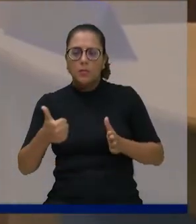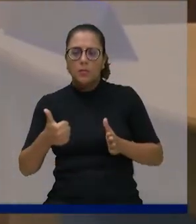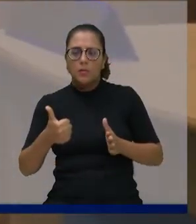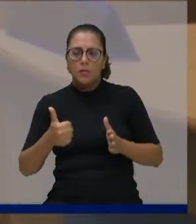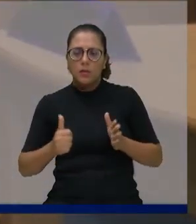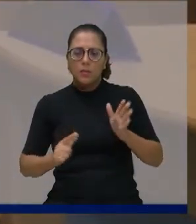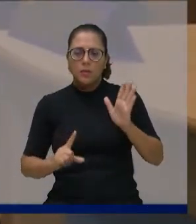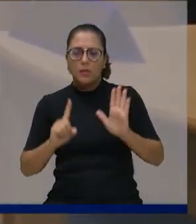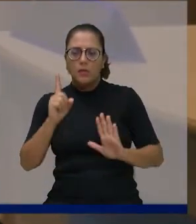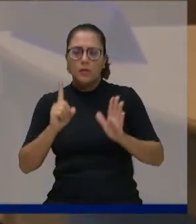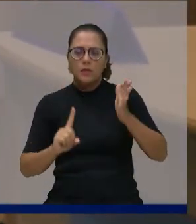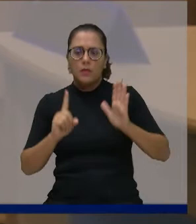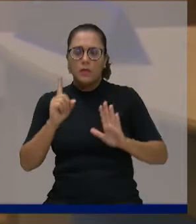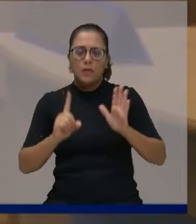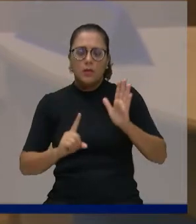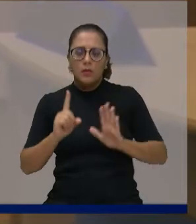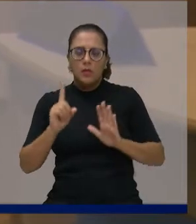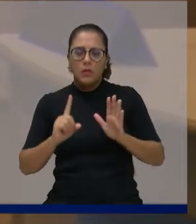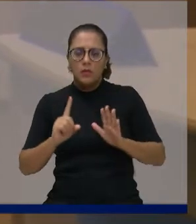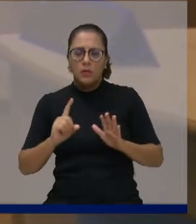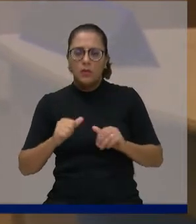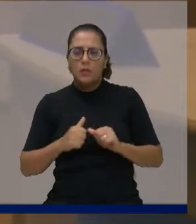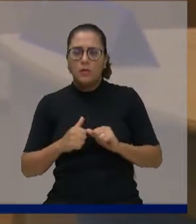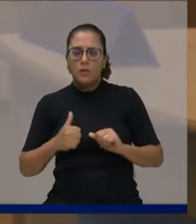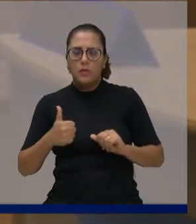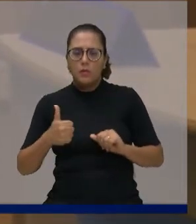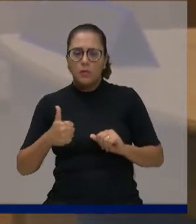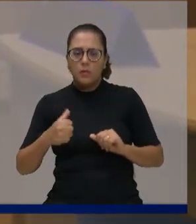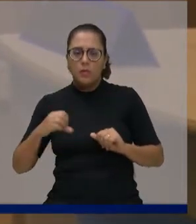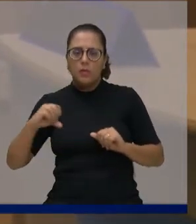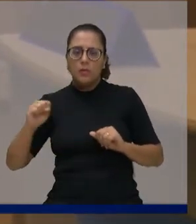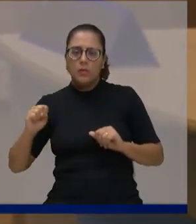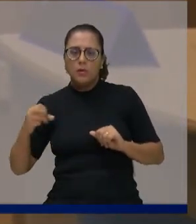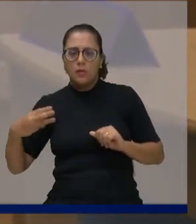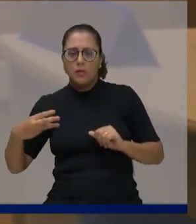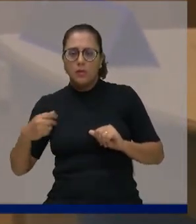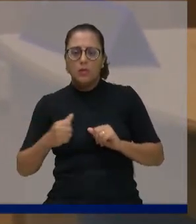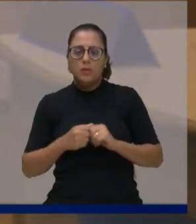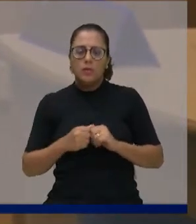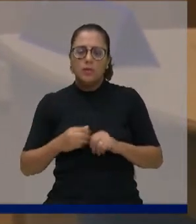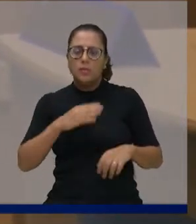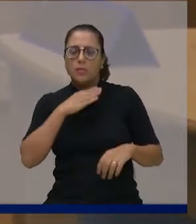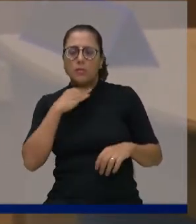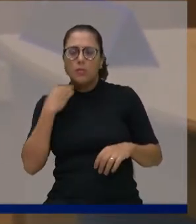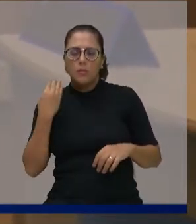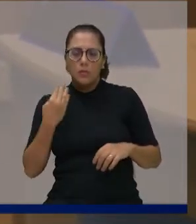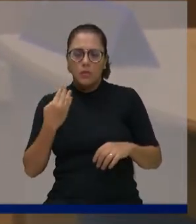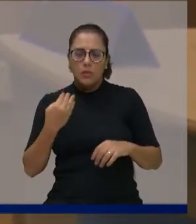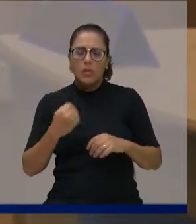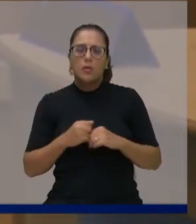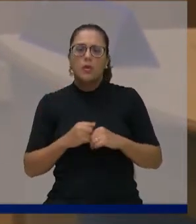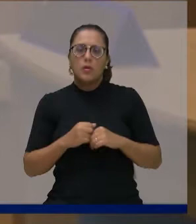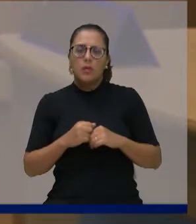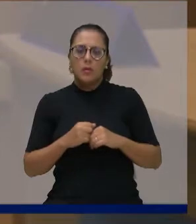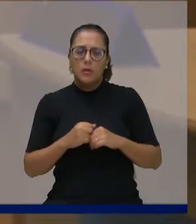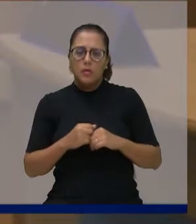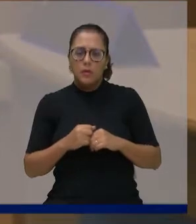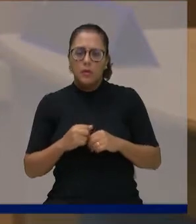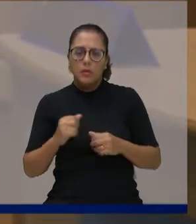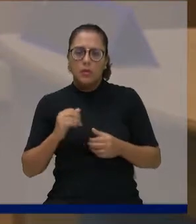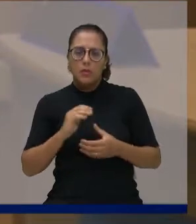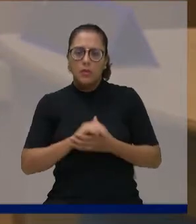faleceu dia 18 de fevereiro de 2021, casada há 30 anos com a Silmara Fernandes Roco.